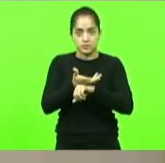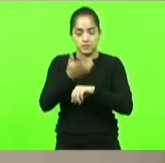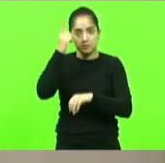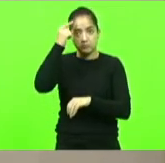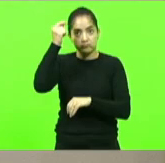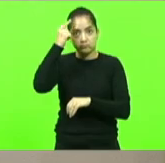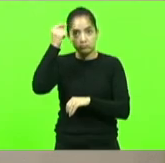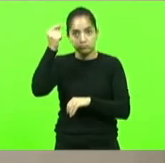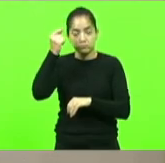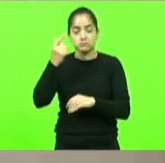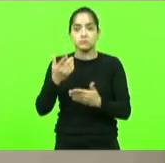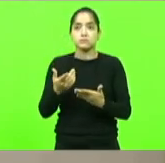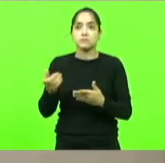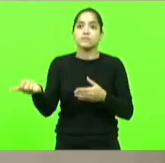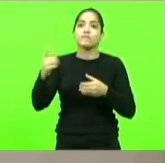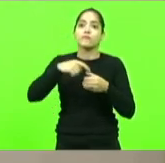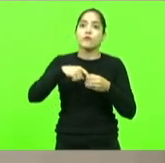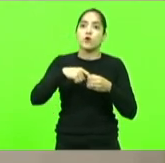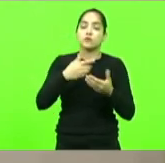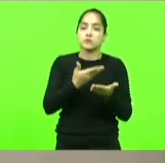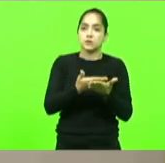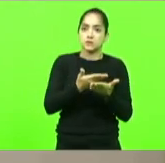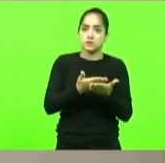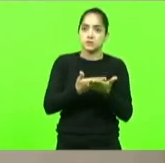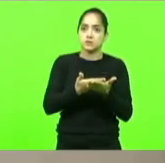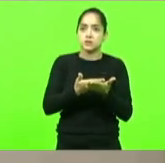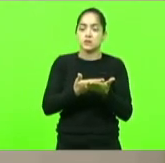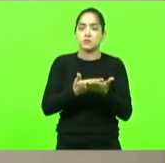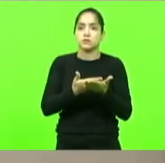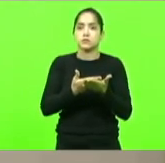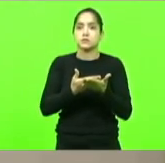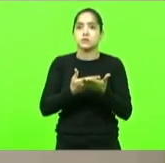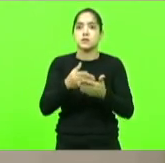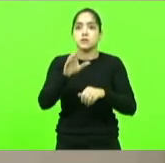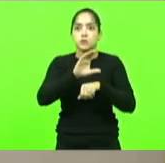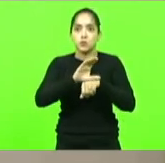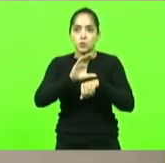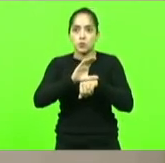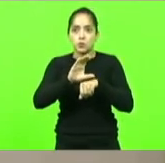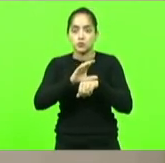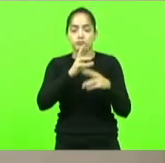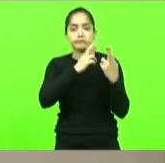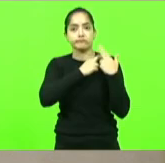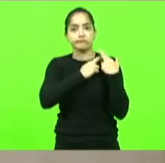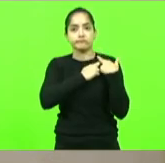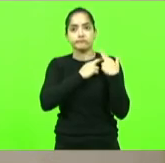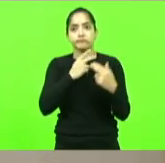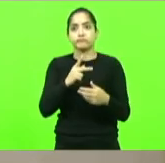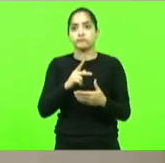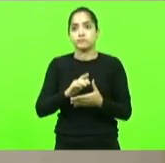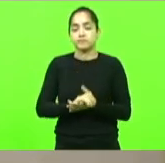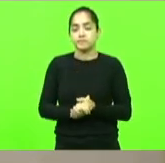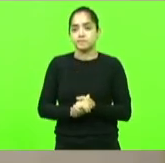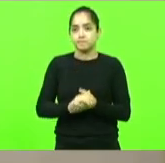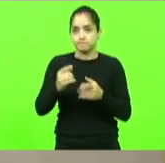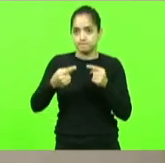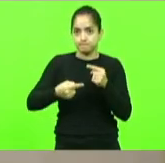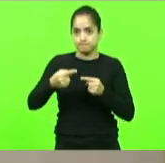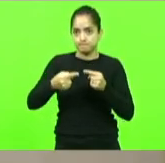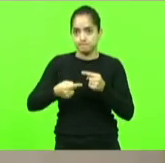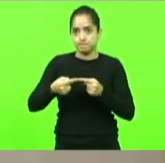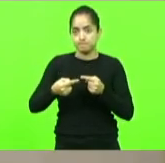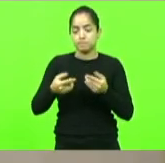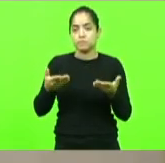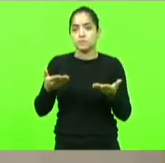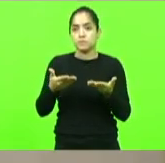determine o retorno imediato das atividades presenciais em todos os cursos sob sua responsabilidade em discussão não havendo